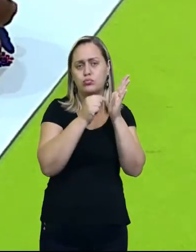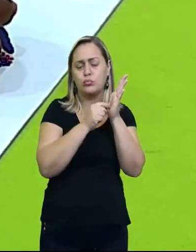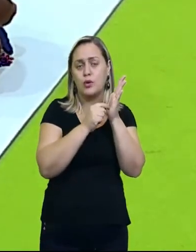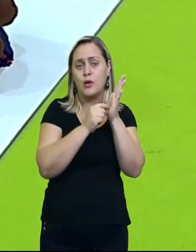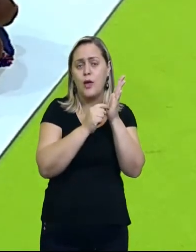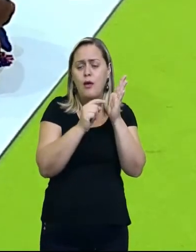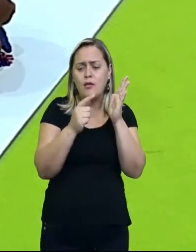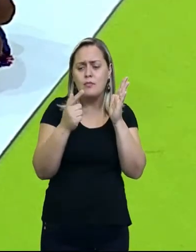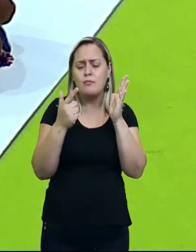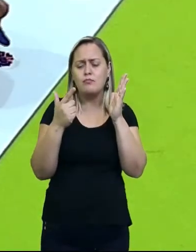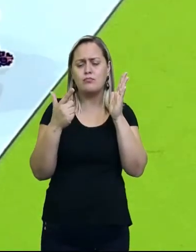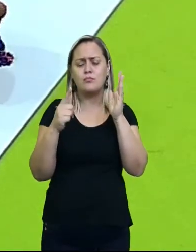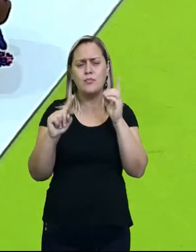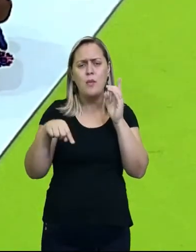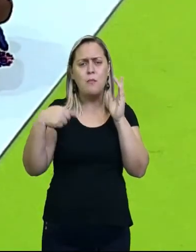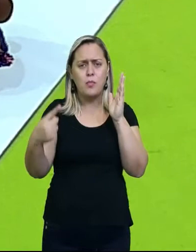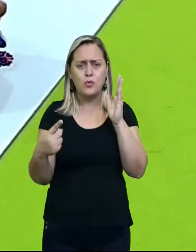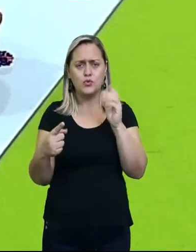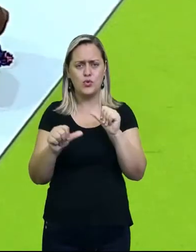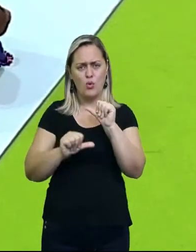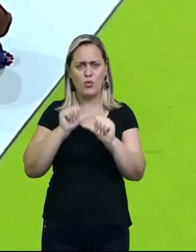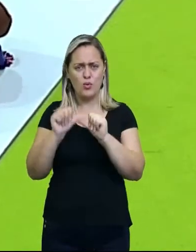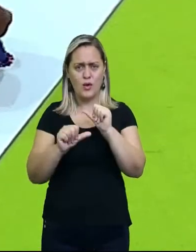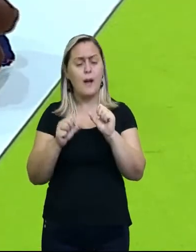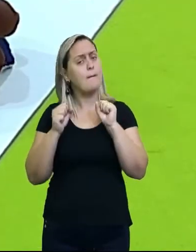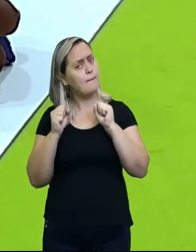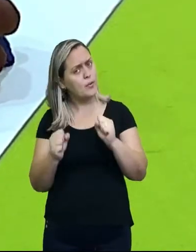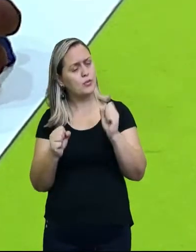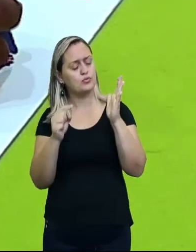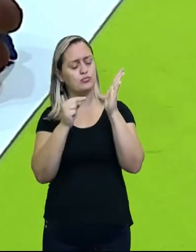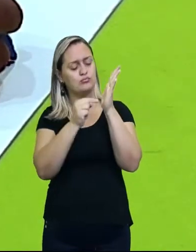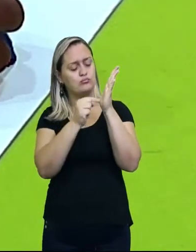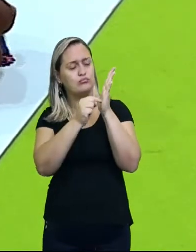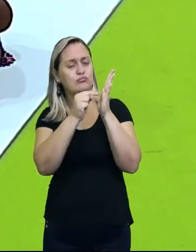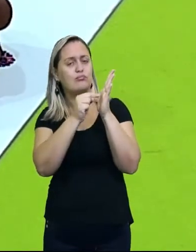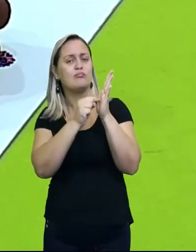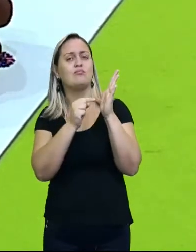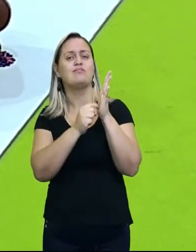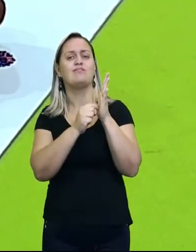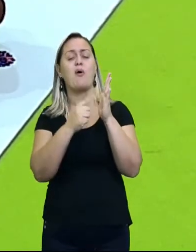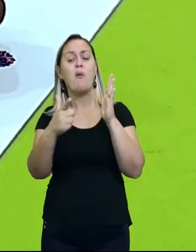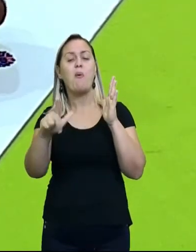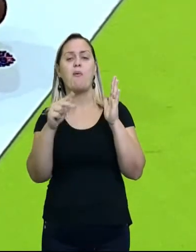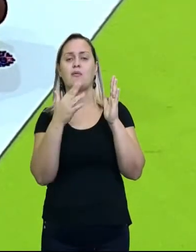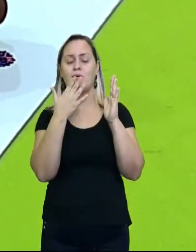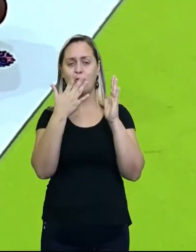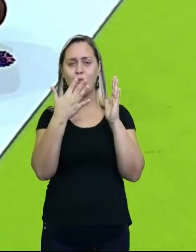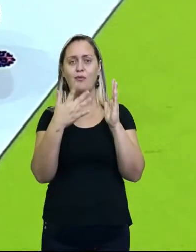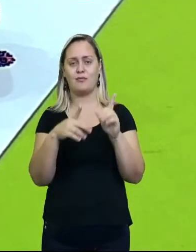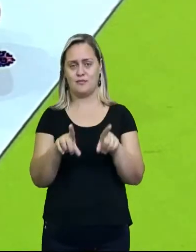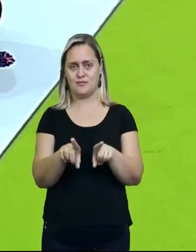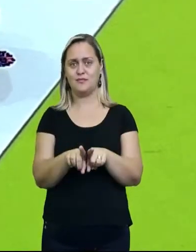Pode. A cor que vai sair, a cor que vai aparecer,